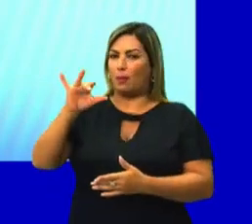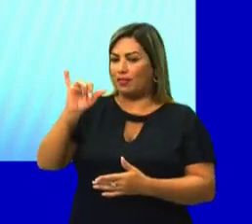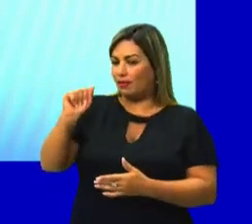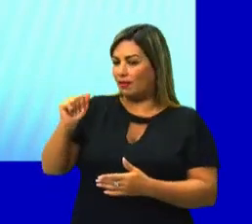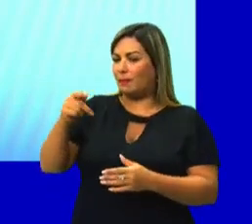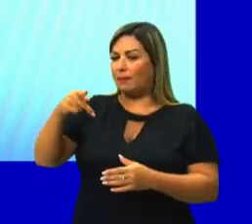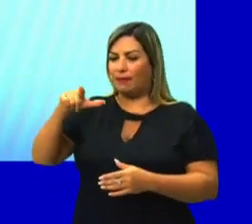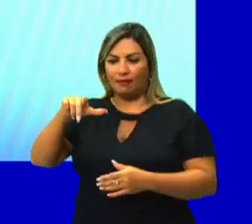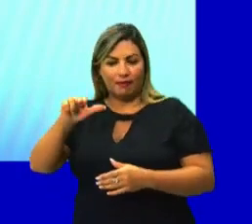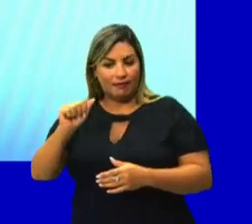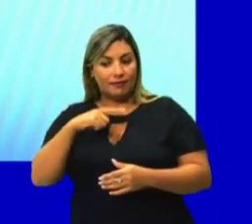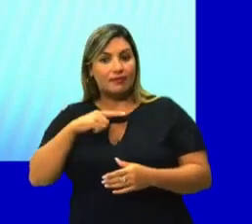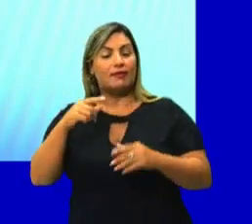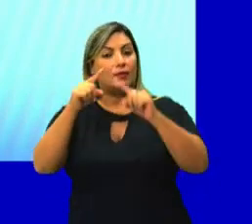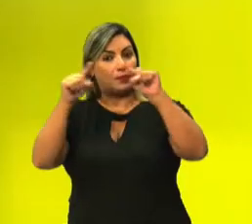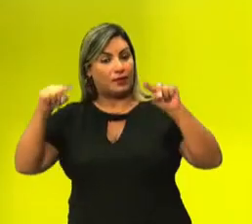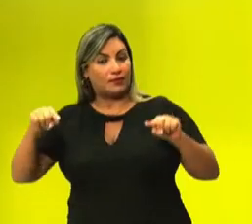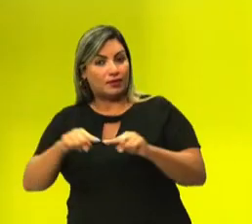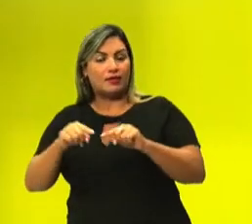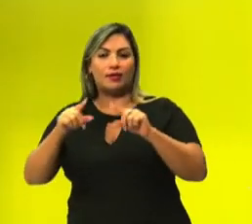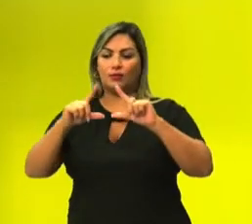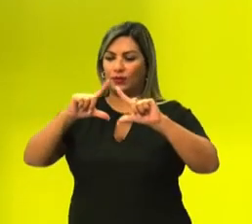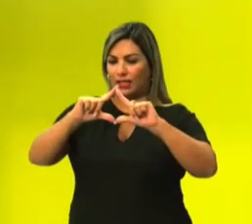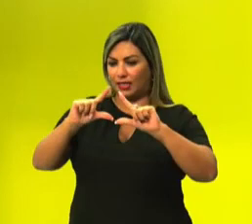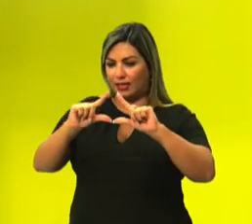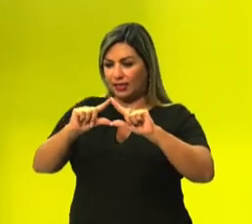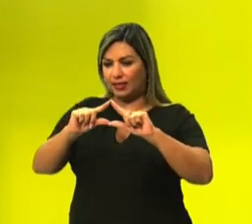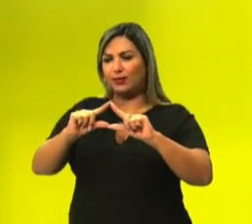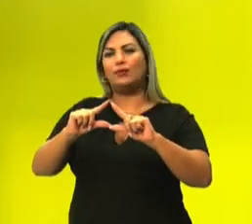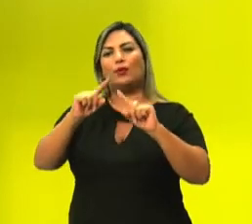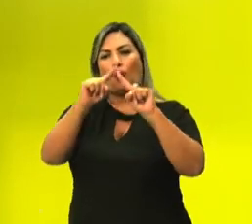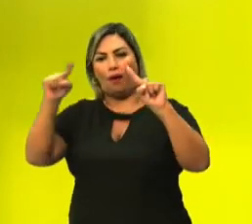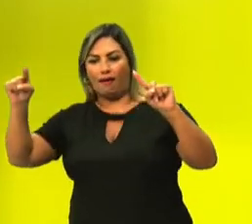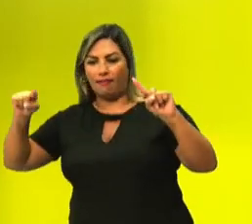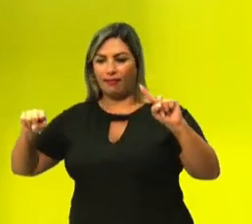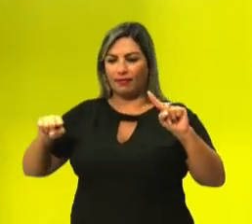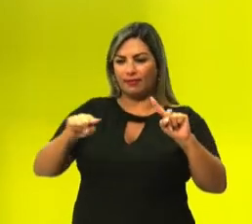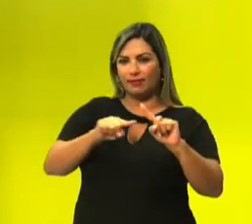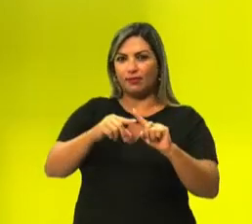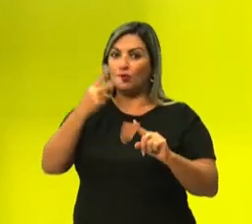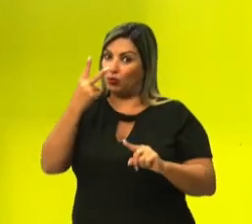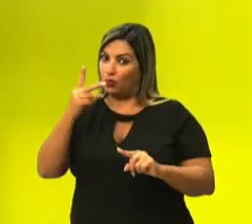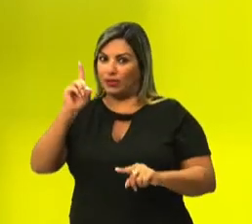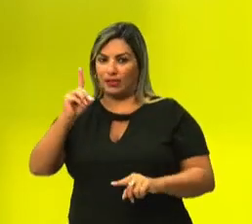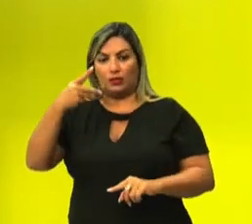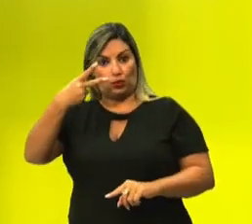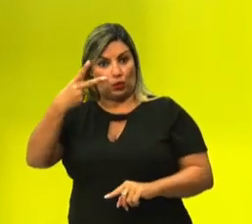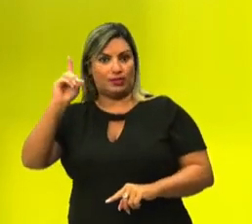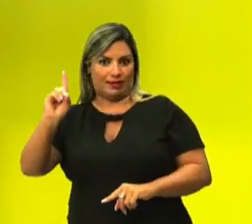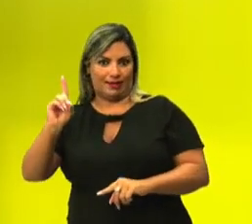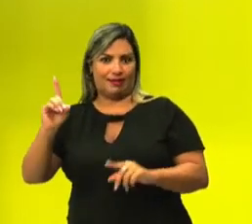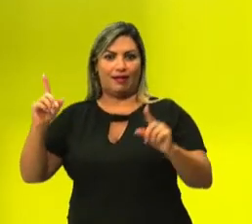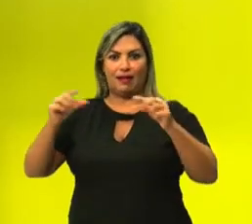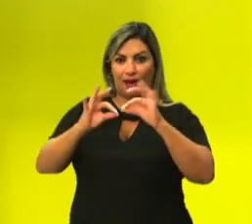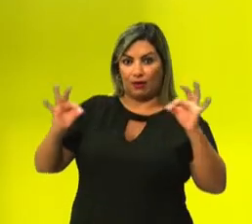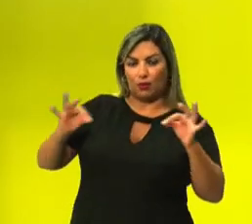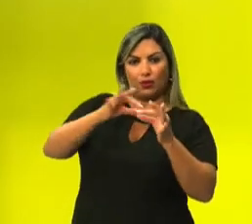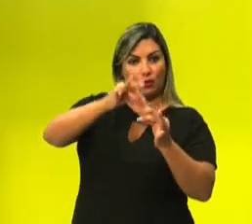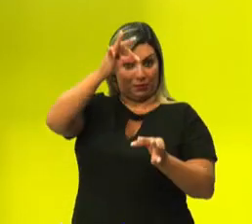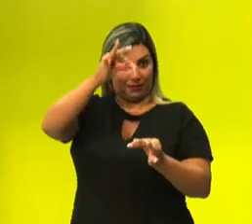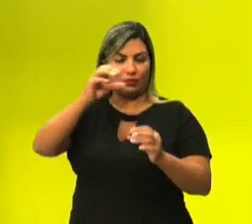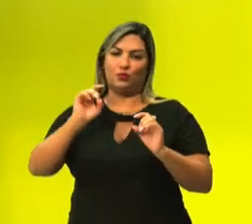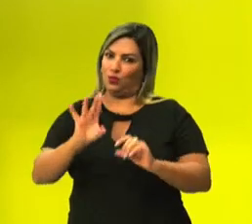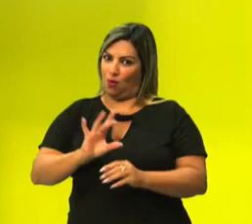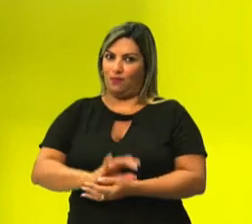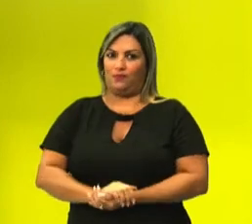quadrados, retângulos, triângulos, a gente está falando da geometria que só tem duas dimensões, que é largura e comprimento, né?